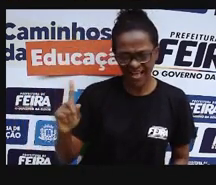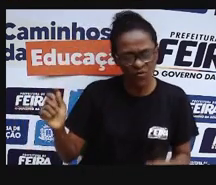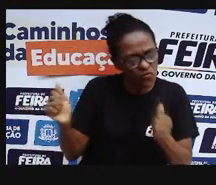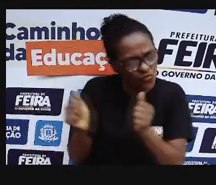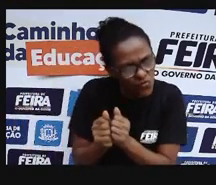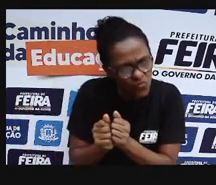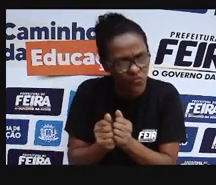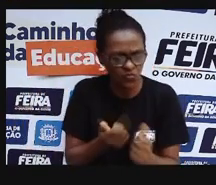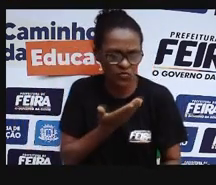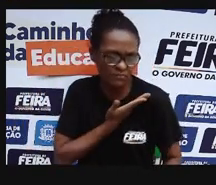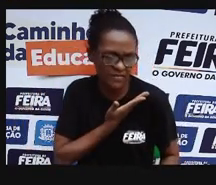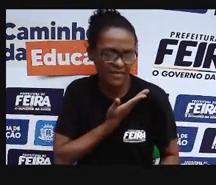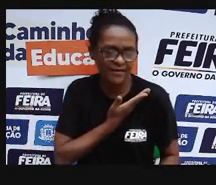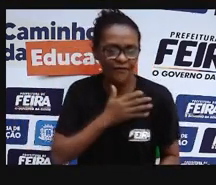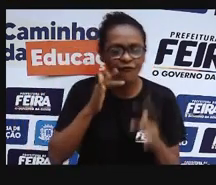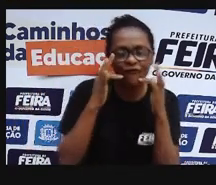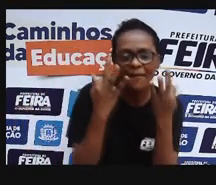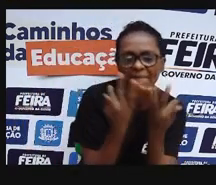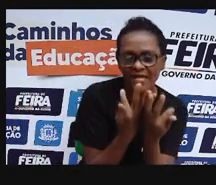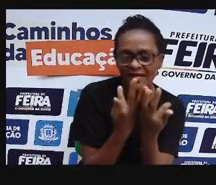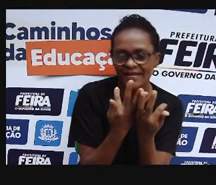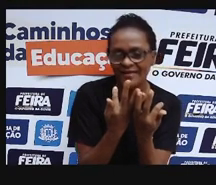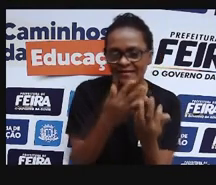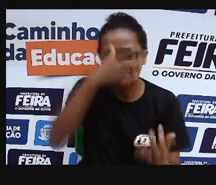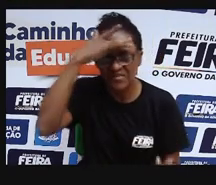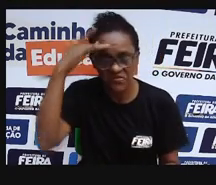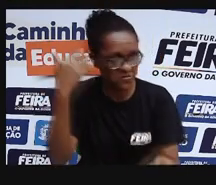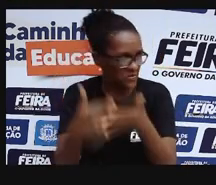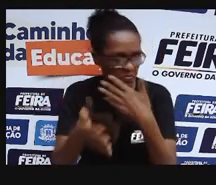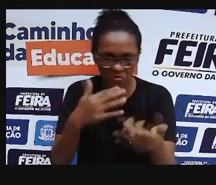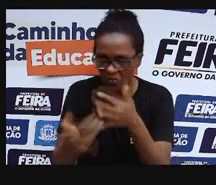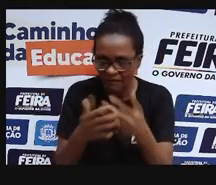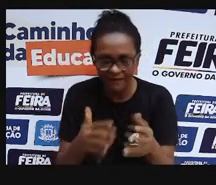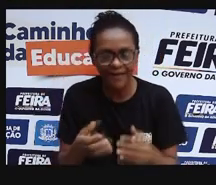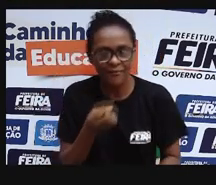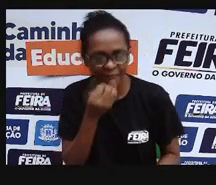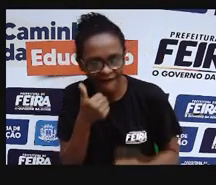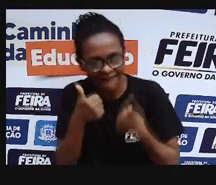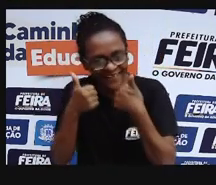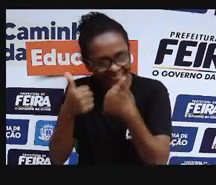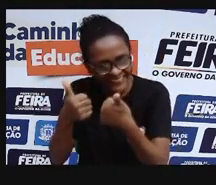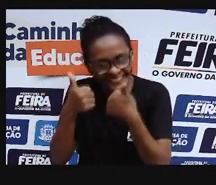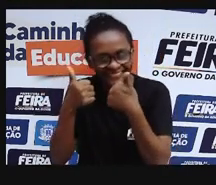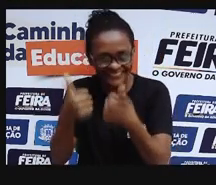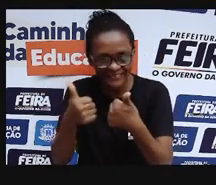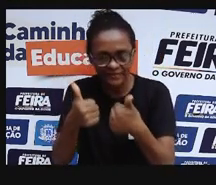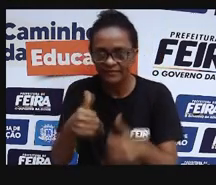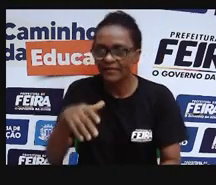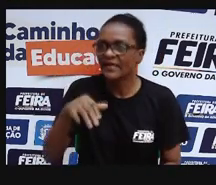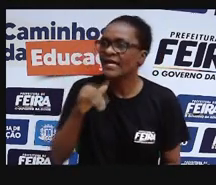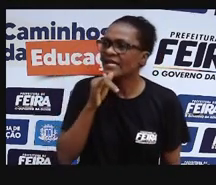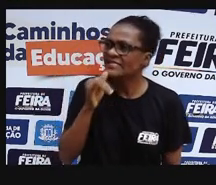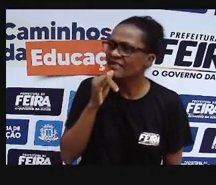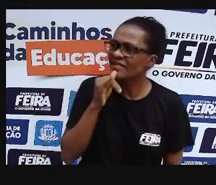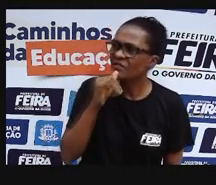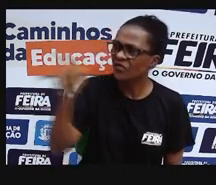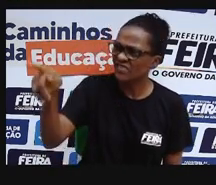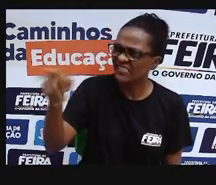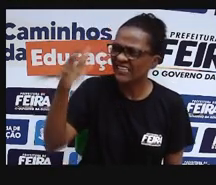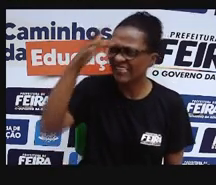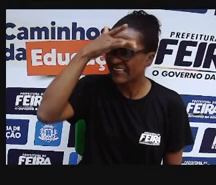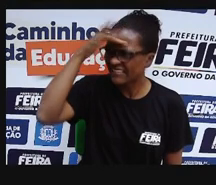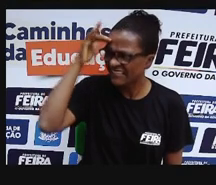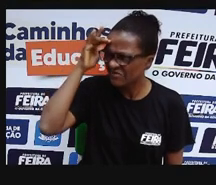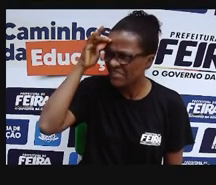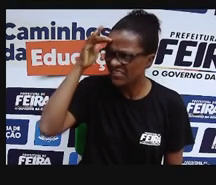sociedade está saudável? Será que o ambiente onde eu estou está saudável? As pessoas com quem eu convivo estão numa